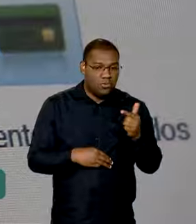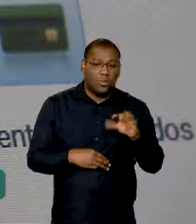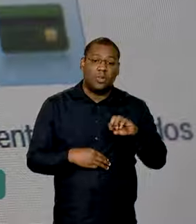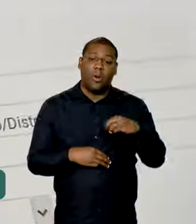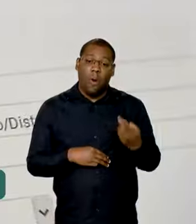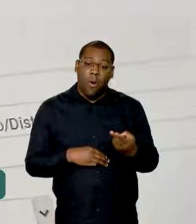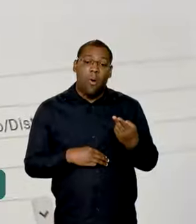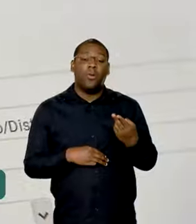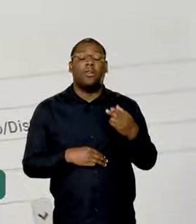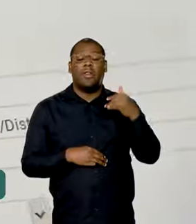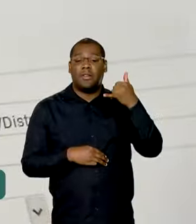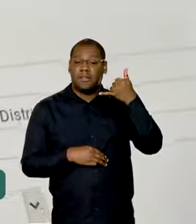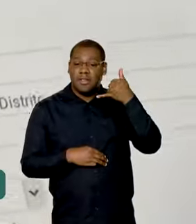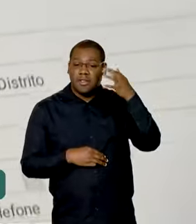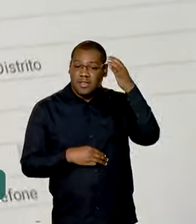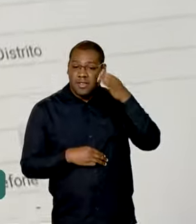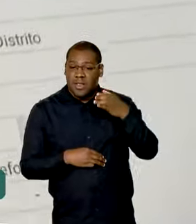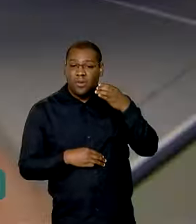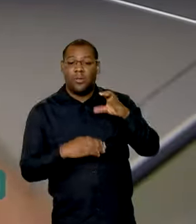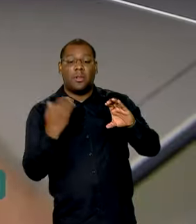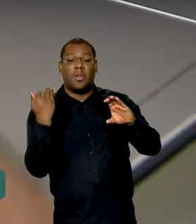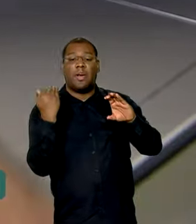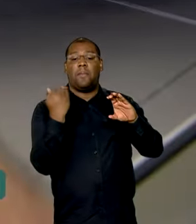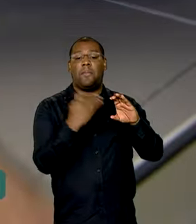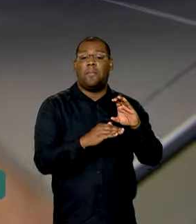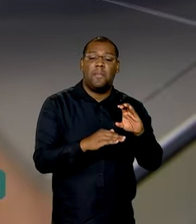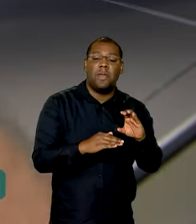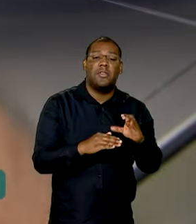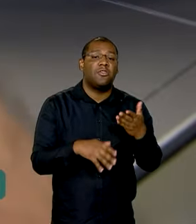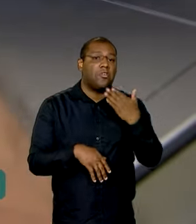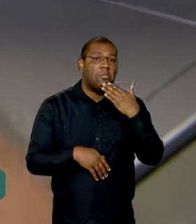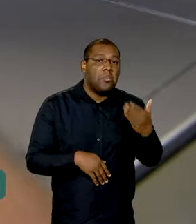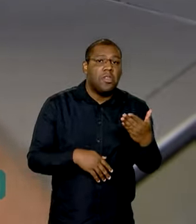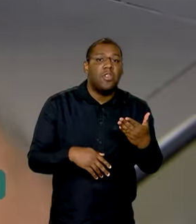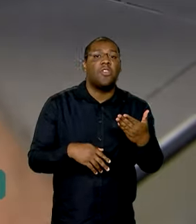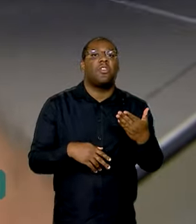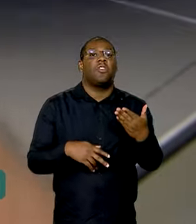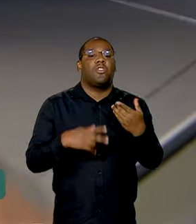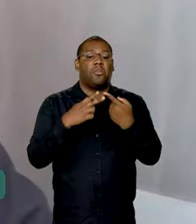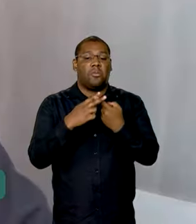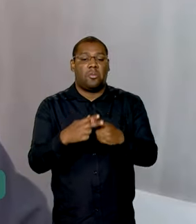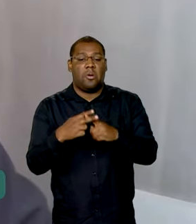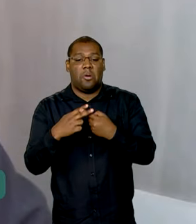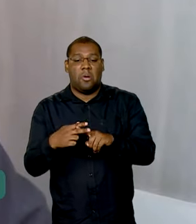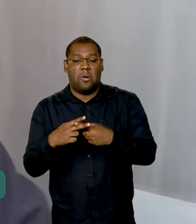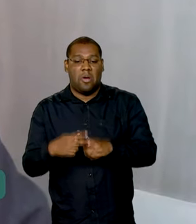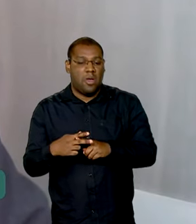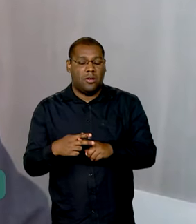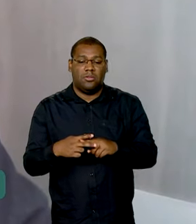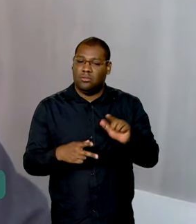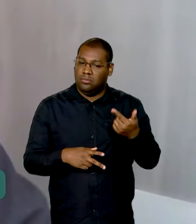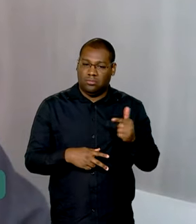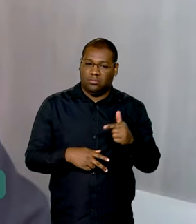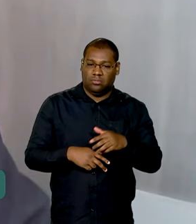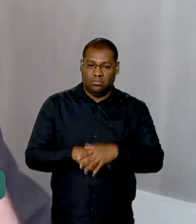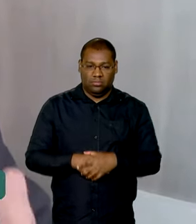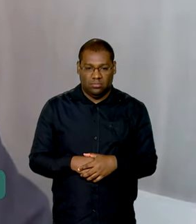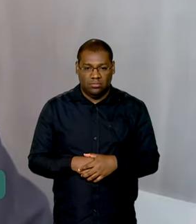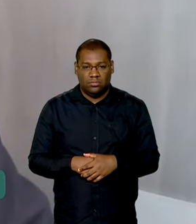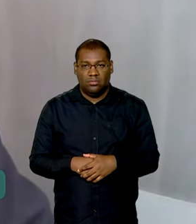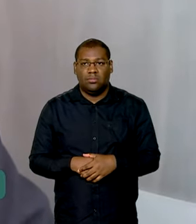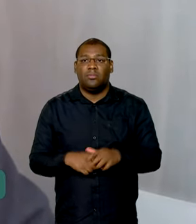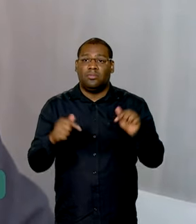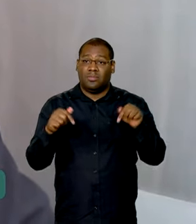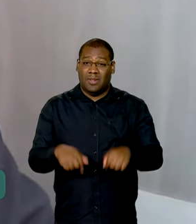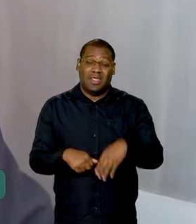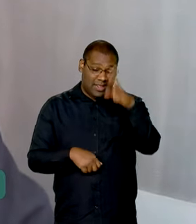solicitando a correção de erros em declarações por meio de links. Nesse período, o número de golpes e